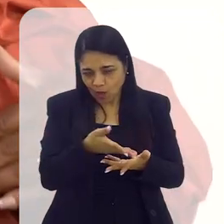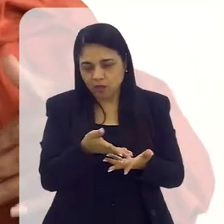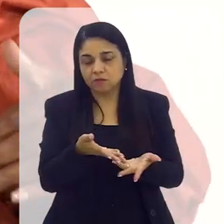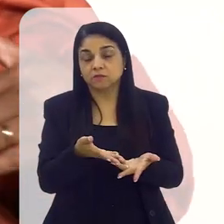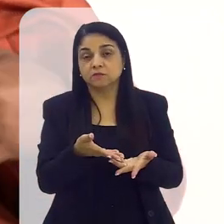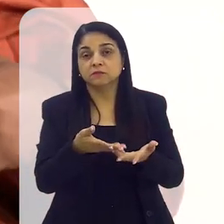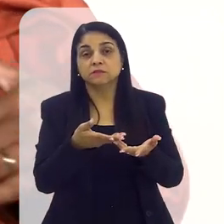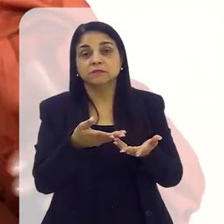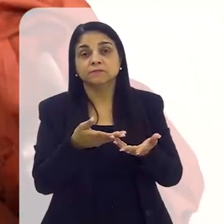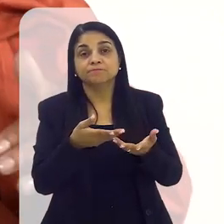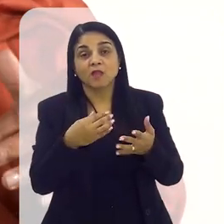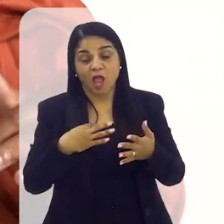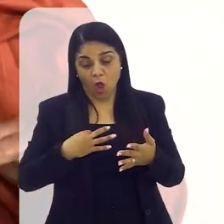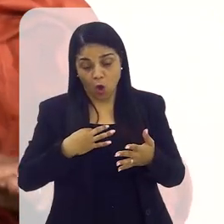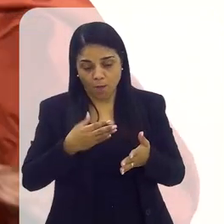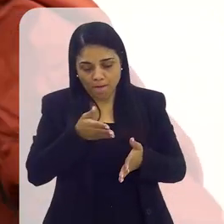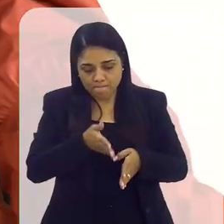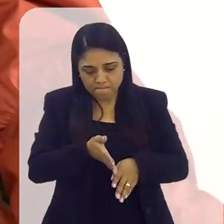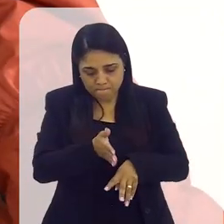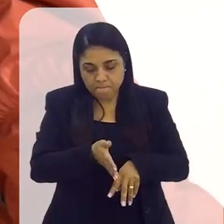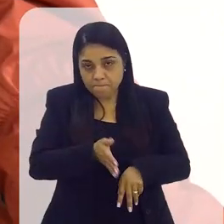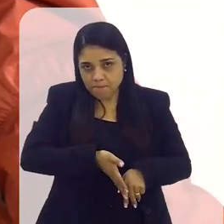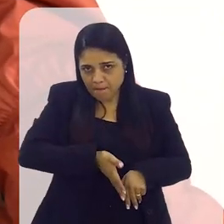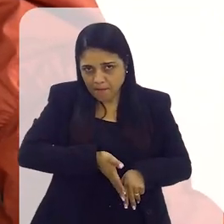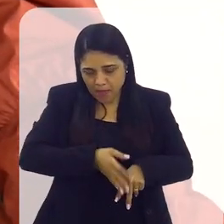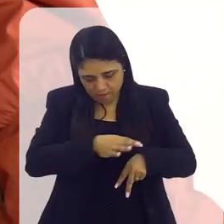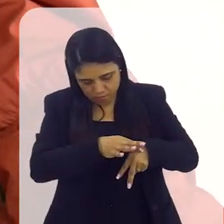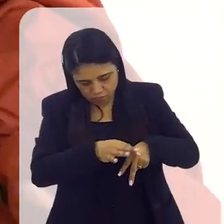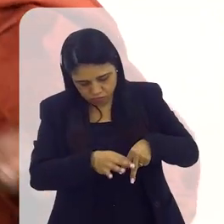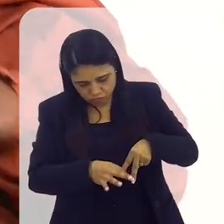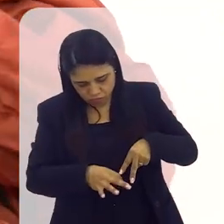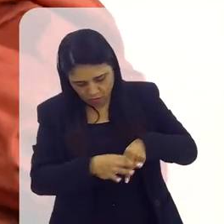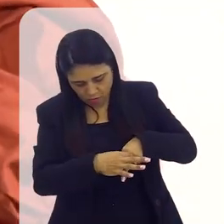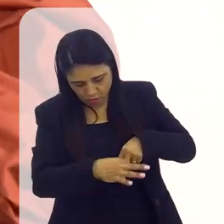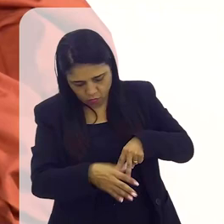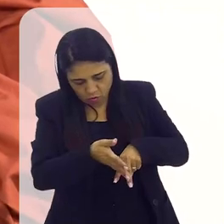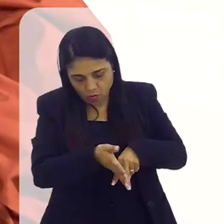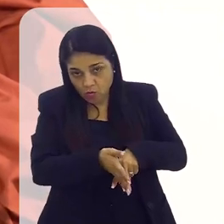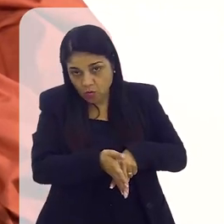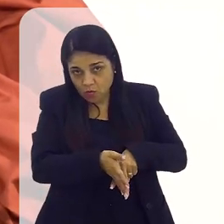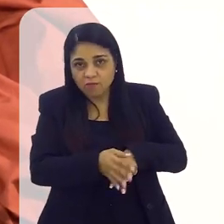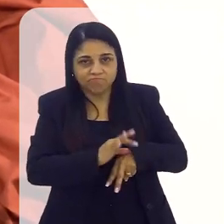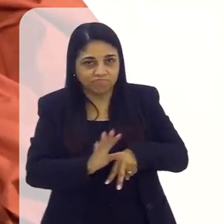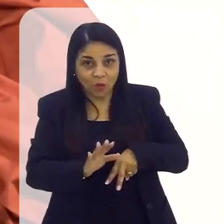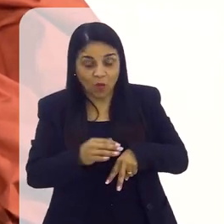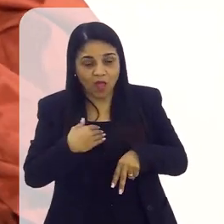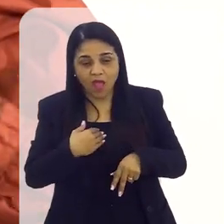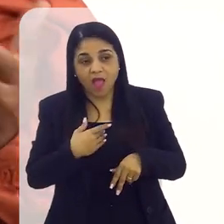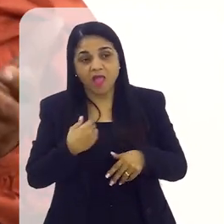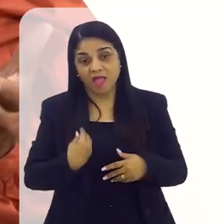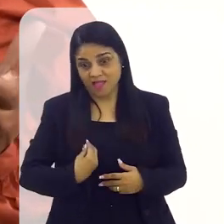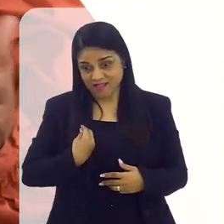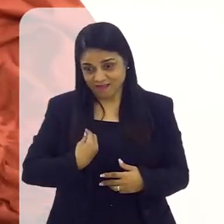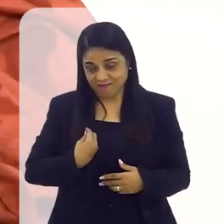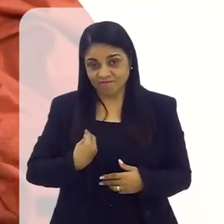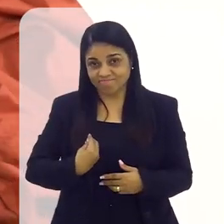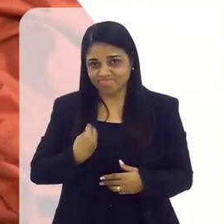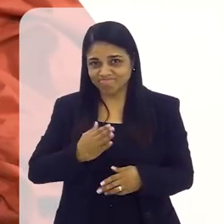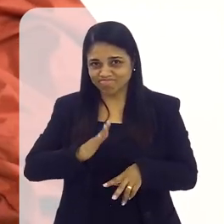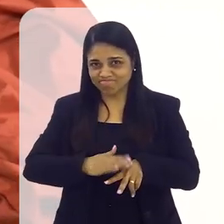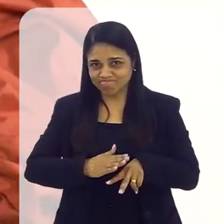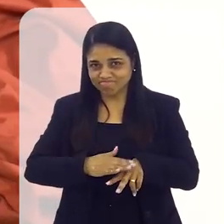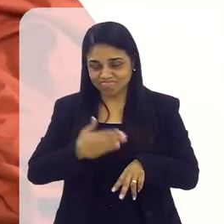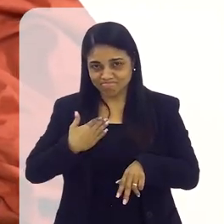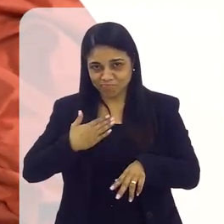E devido ao padrão de roupa, fica coberta. Mas assim, a pessoa que está vivendo essa situação,